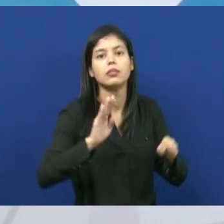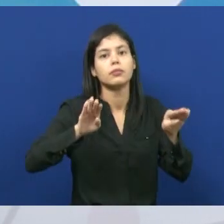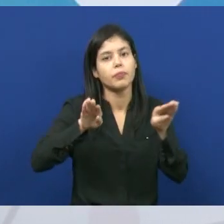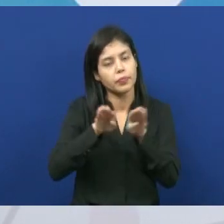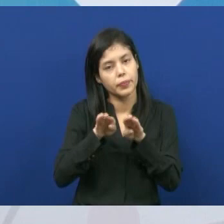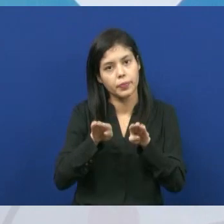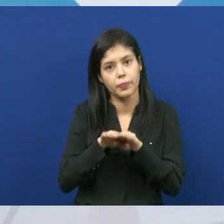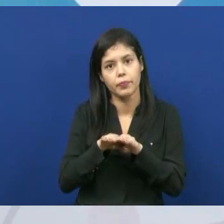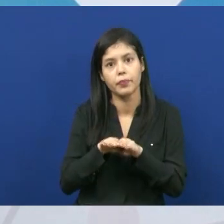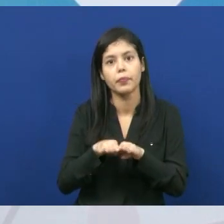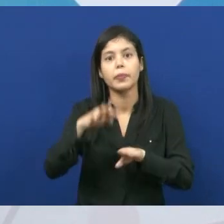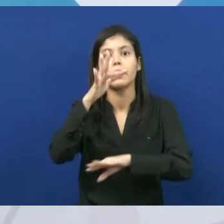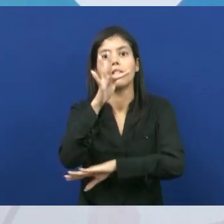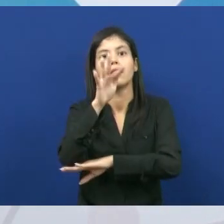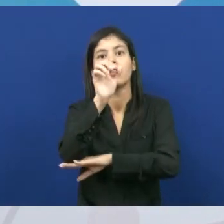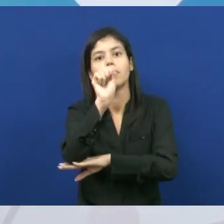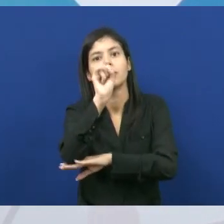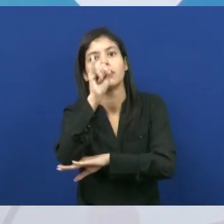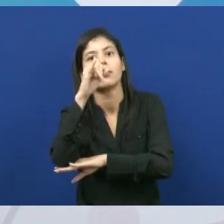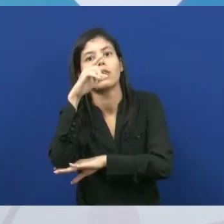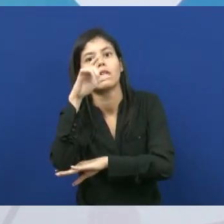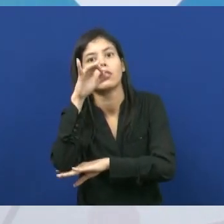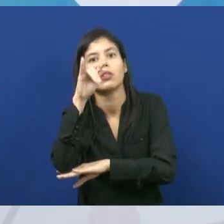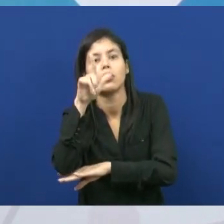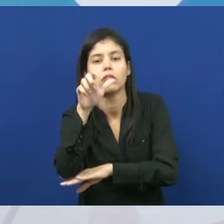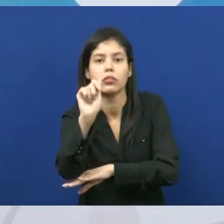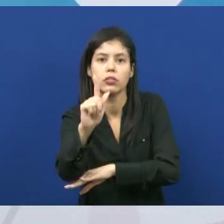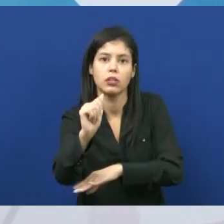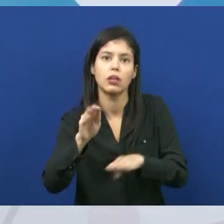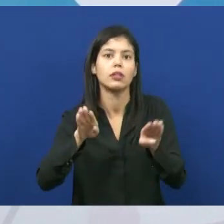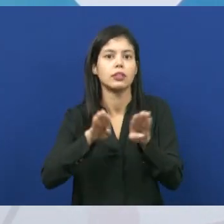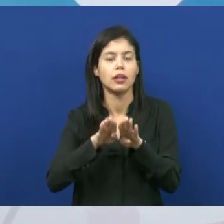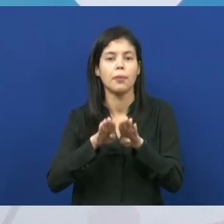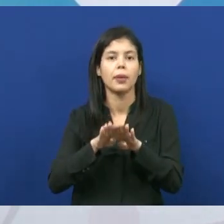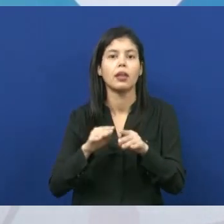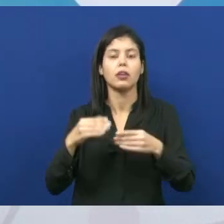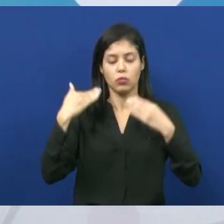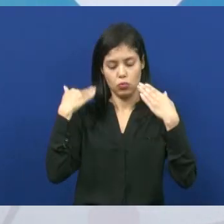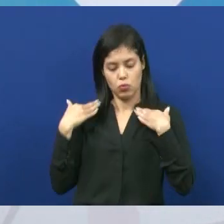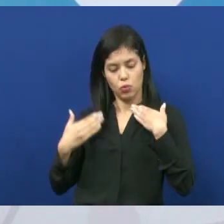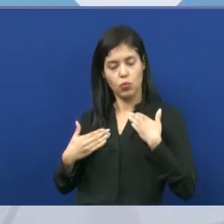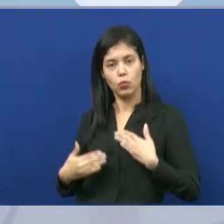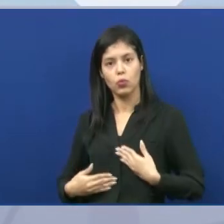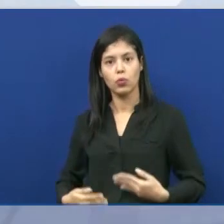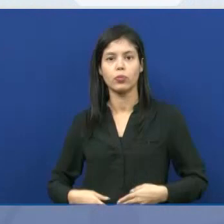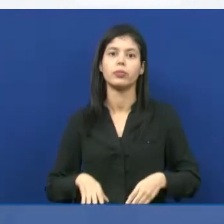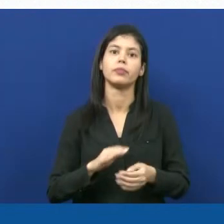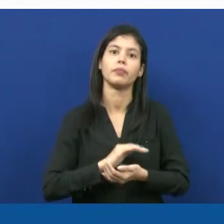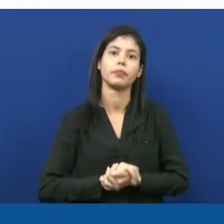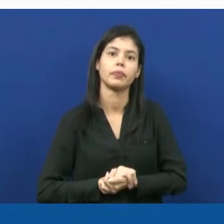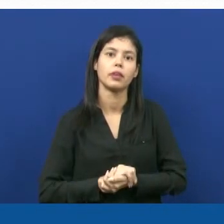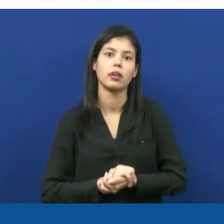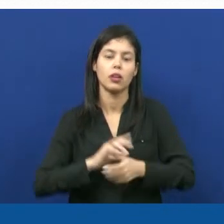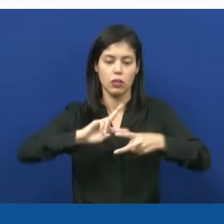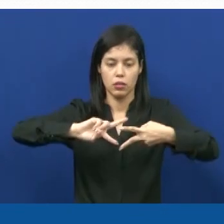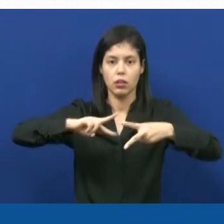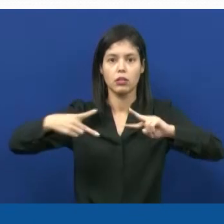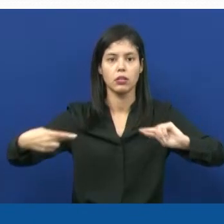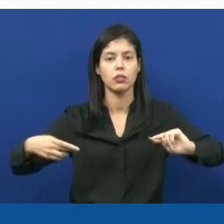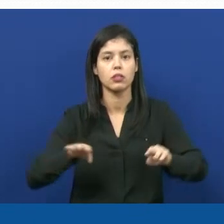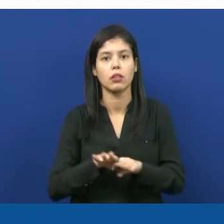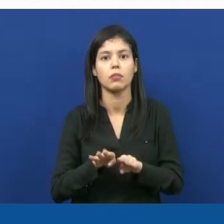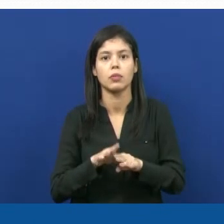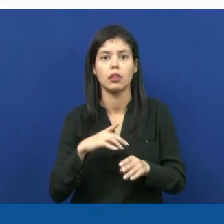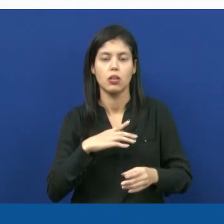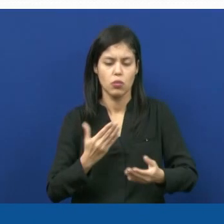das características fisiológicas, ou seja, do funcionamento do seu corpo, através também do seu material genético,